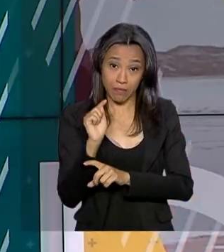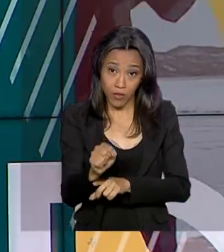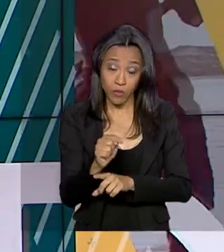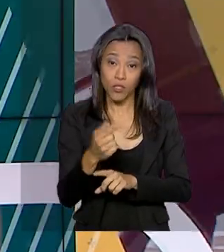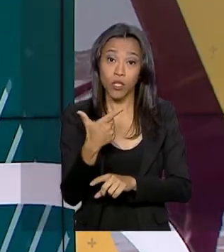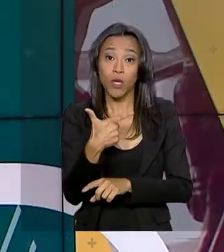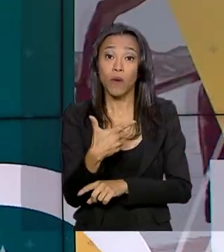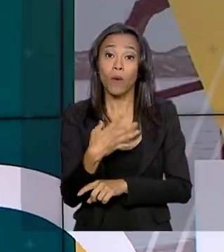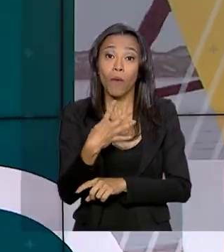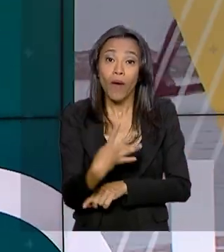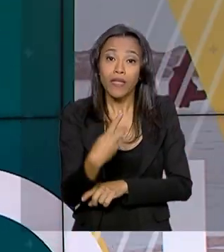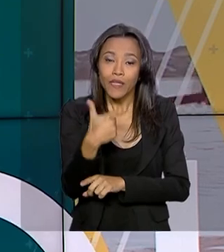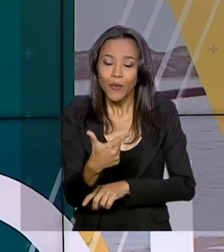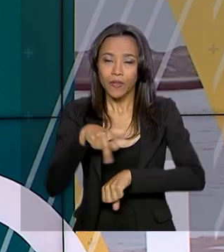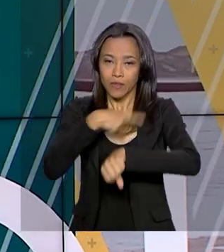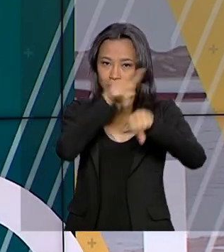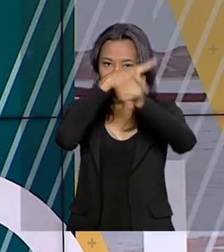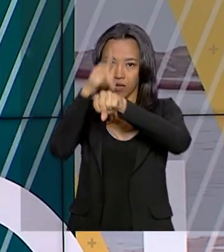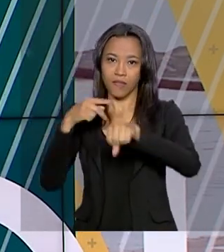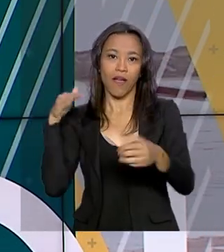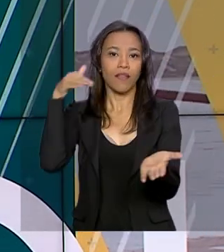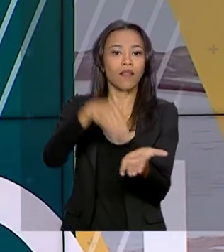países. A competição vai até 11 de agosto.